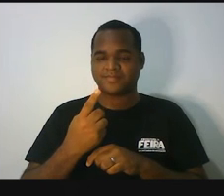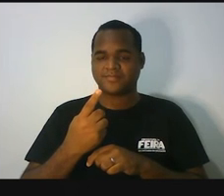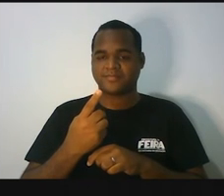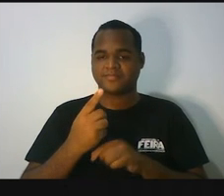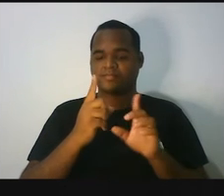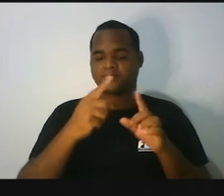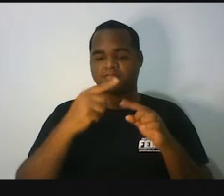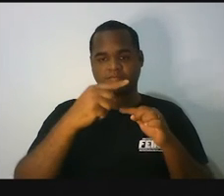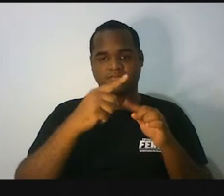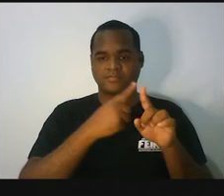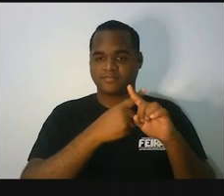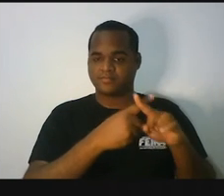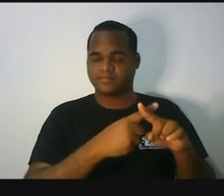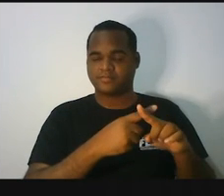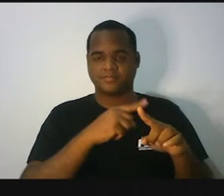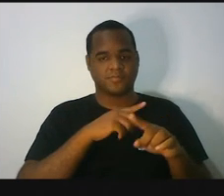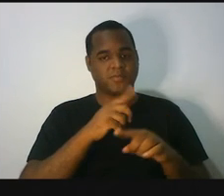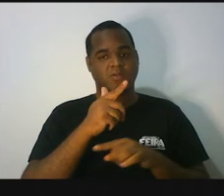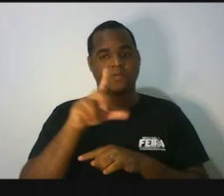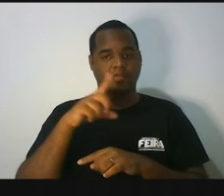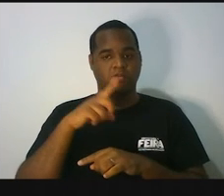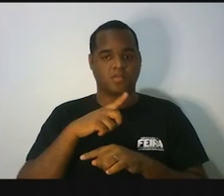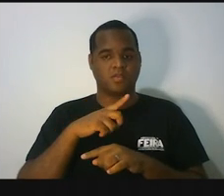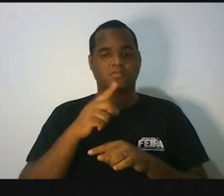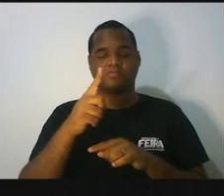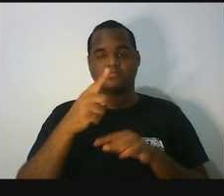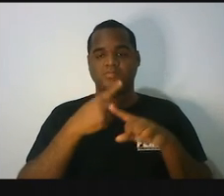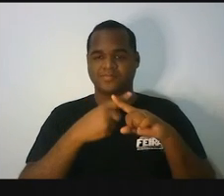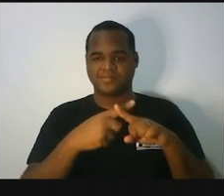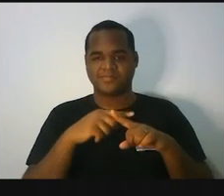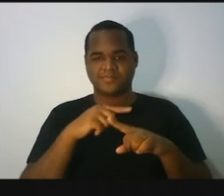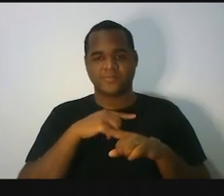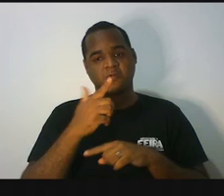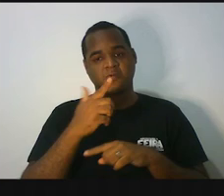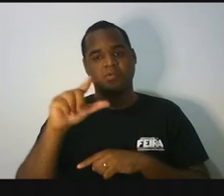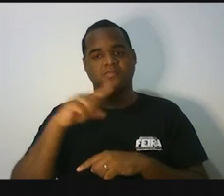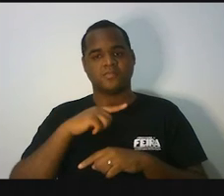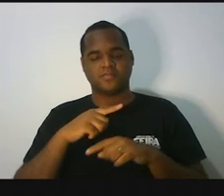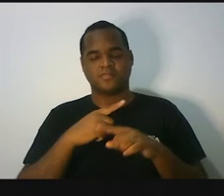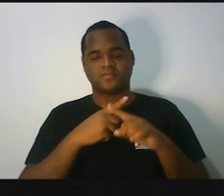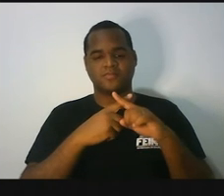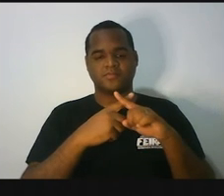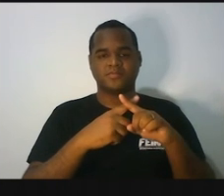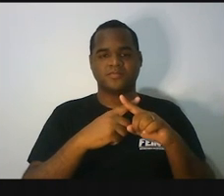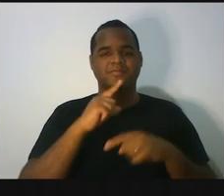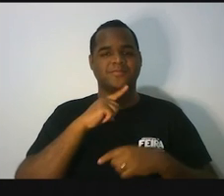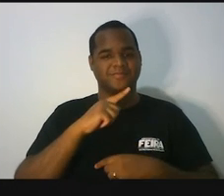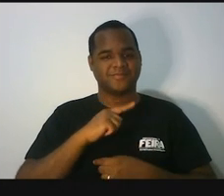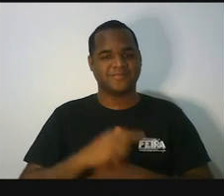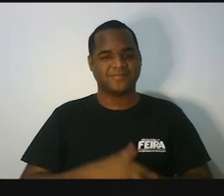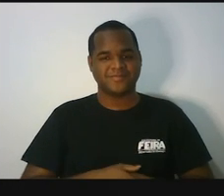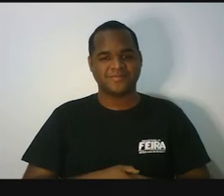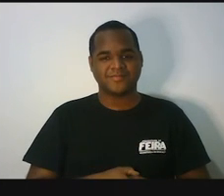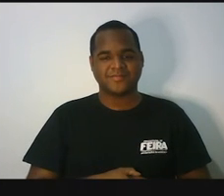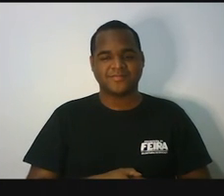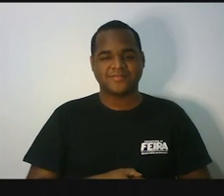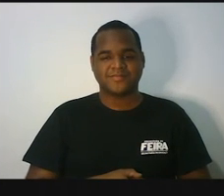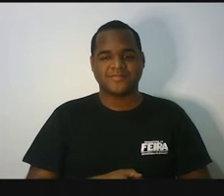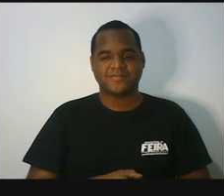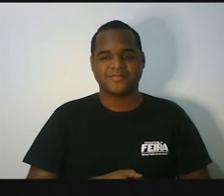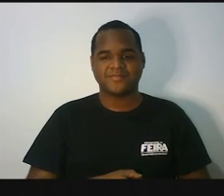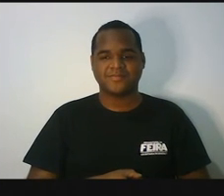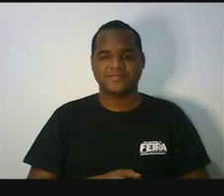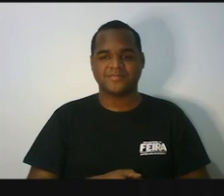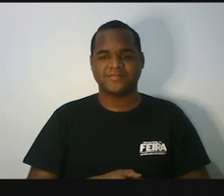x mais outra caixinha com massa x mais outra com massa x opa outra com massa